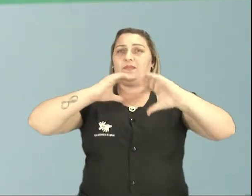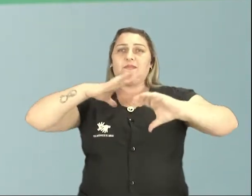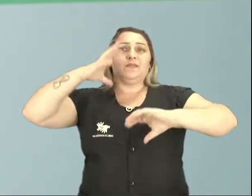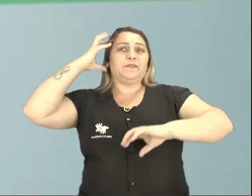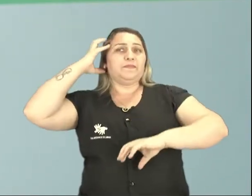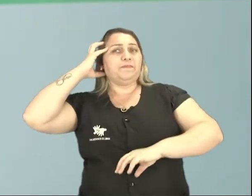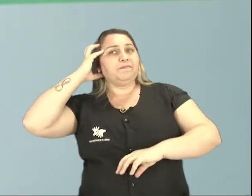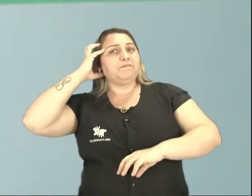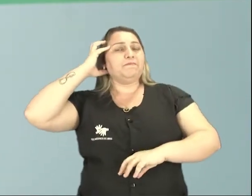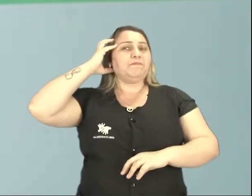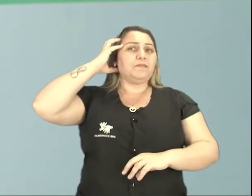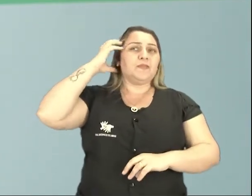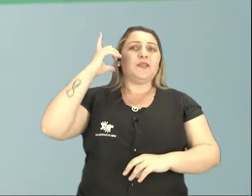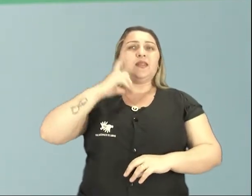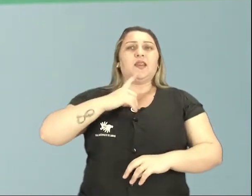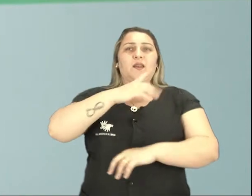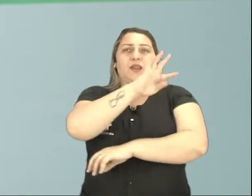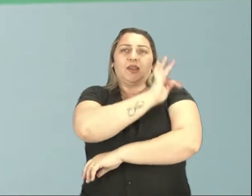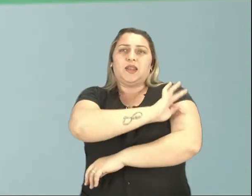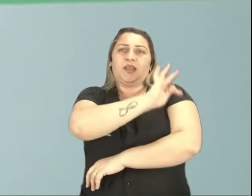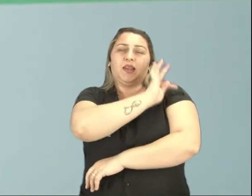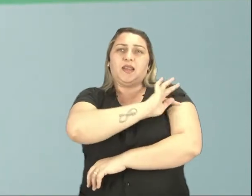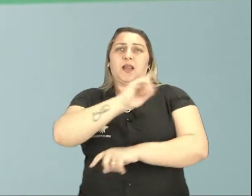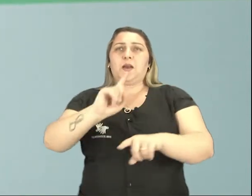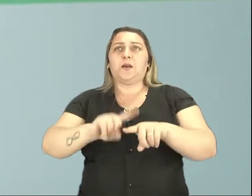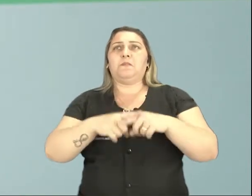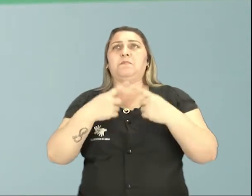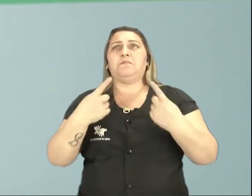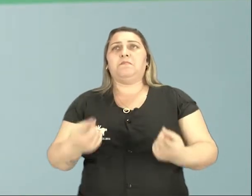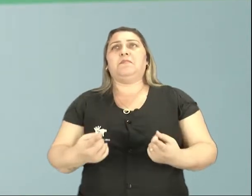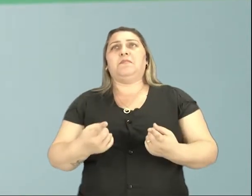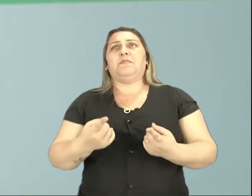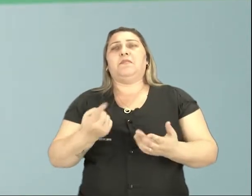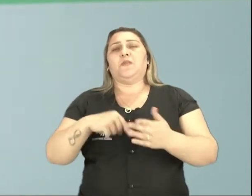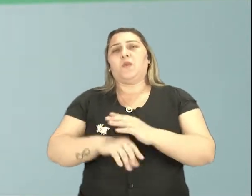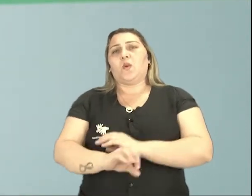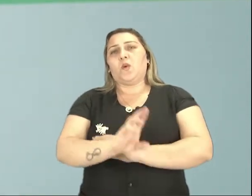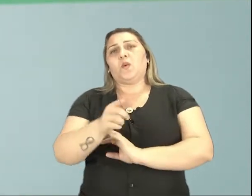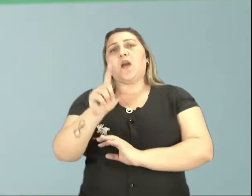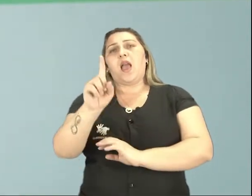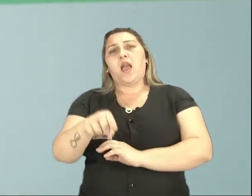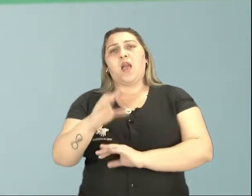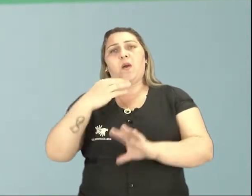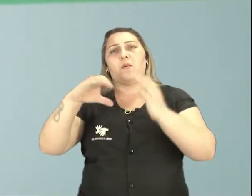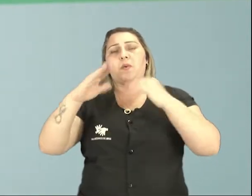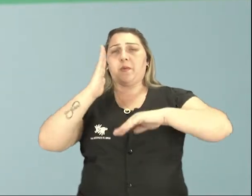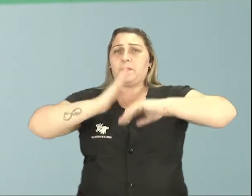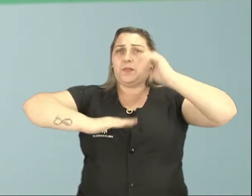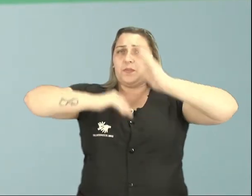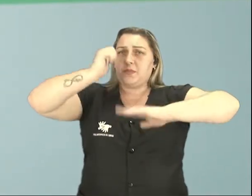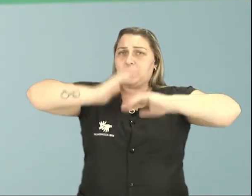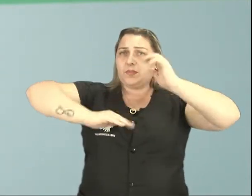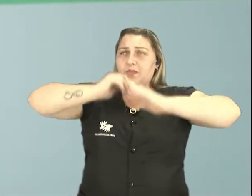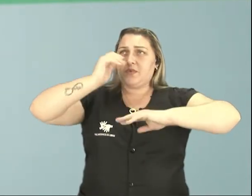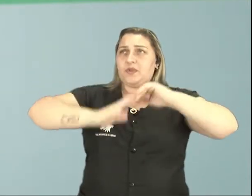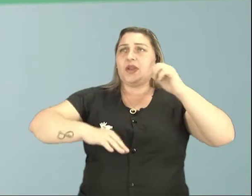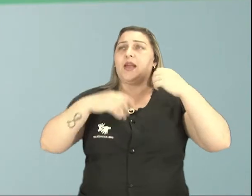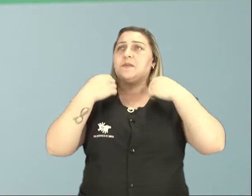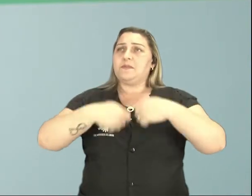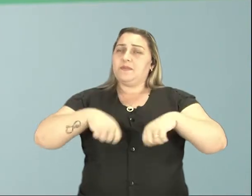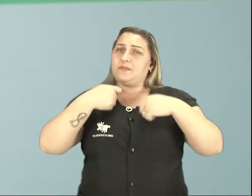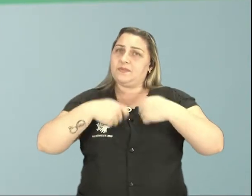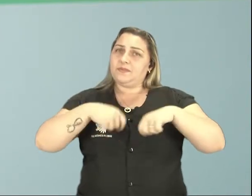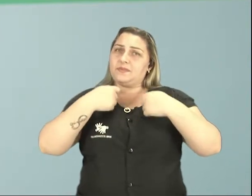ouvido, ou que ele tenha uma técnica mais apurada ou não, ele é um músico, ele é um profissional, e ele